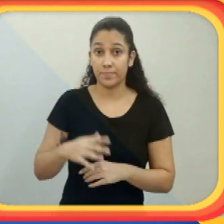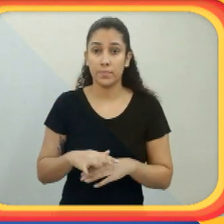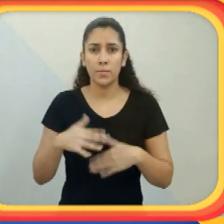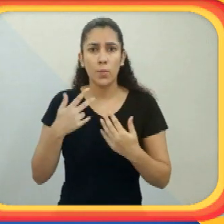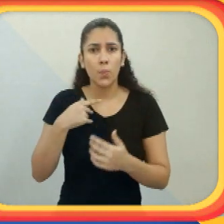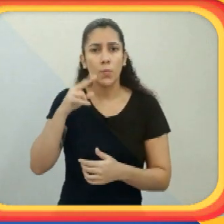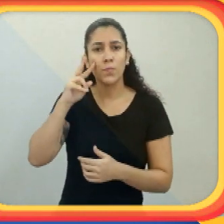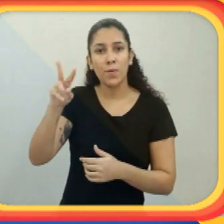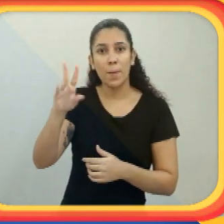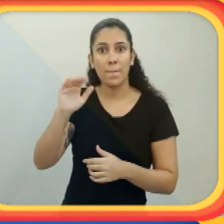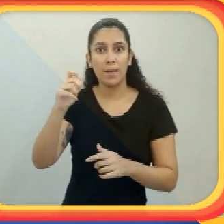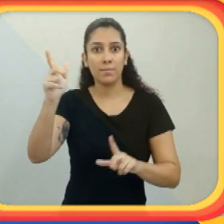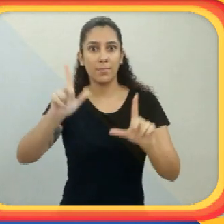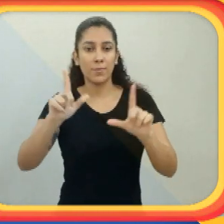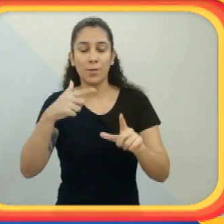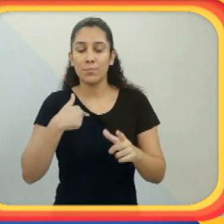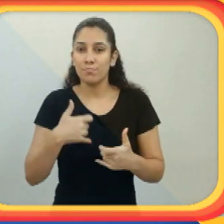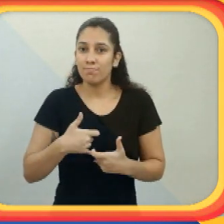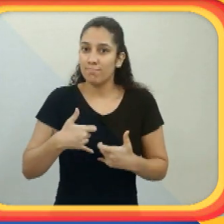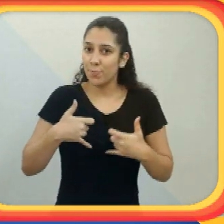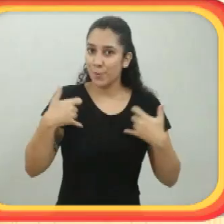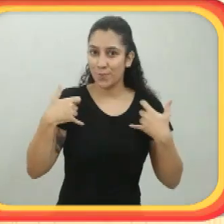mãe como apresentadora muito legal.